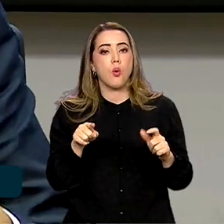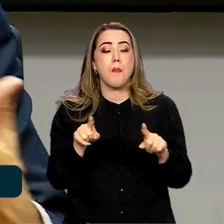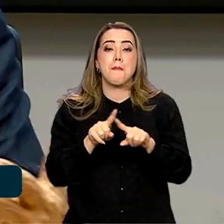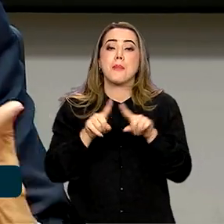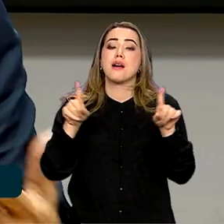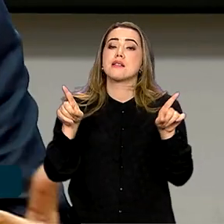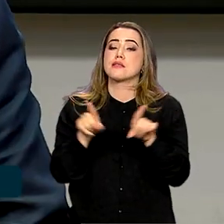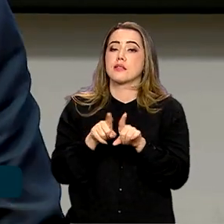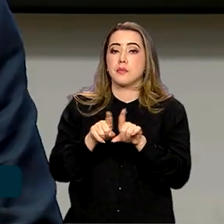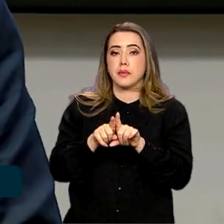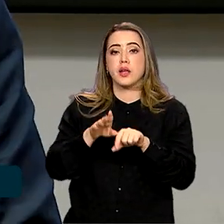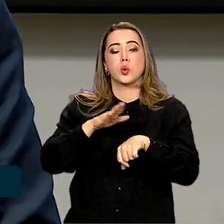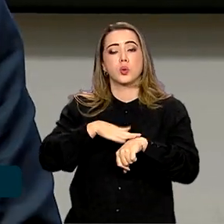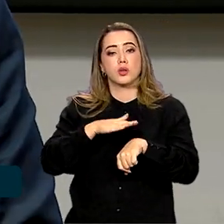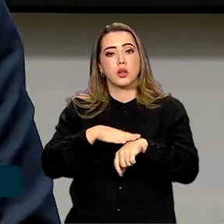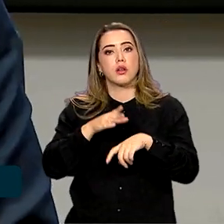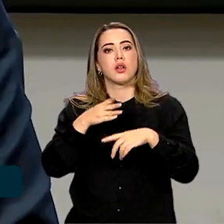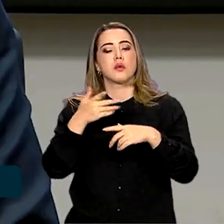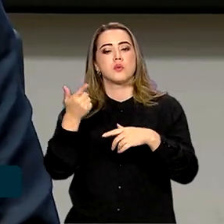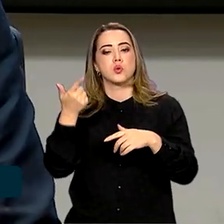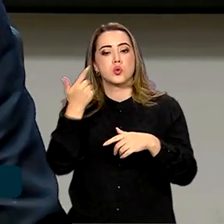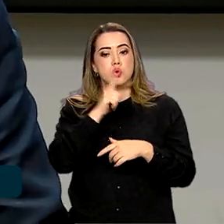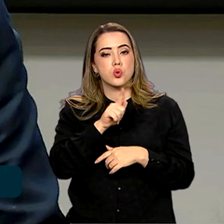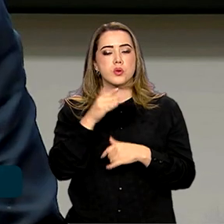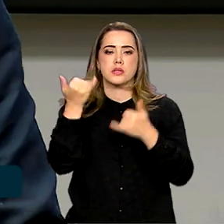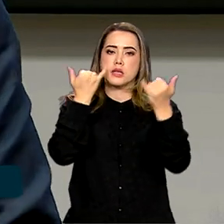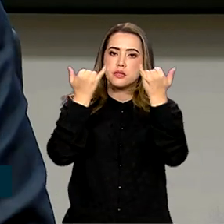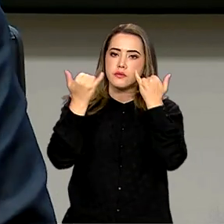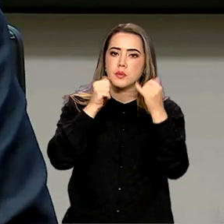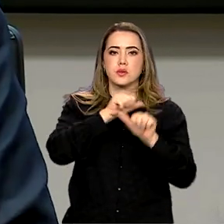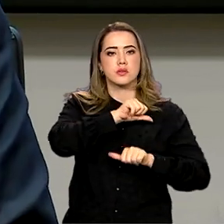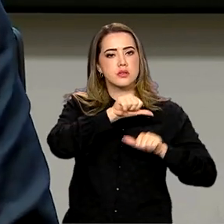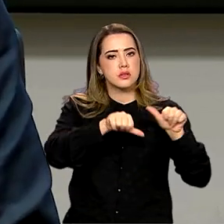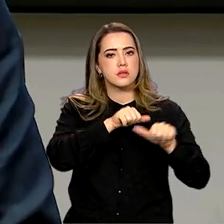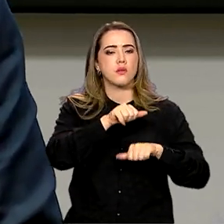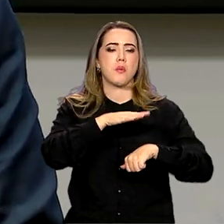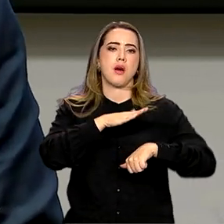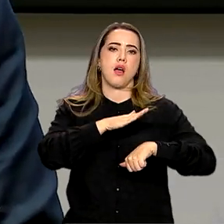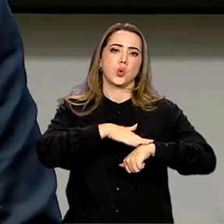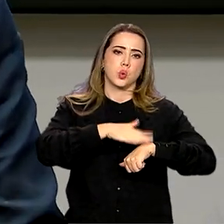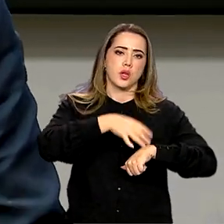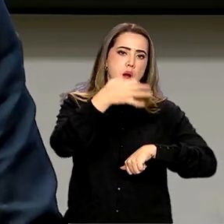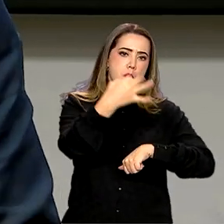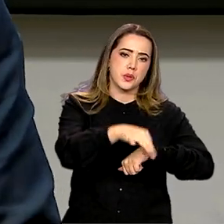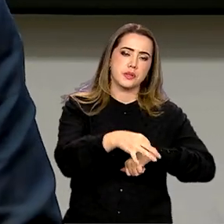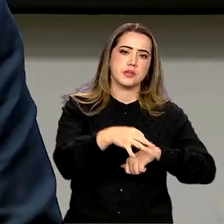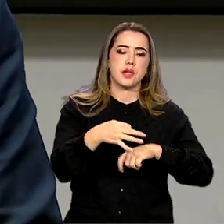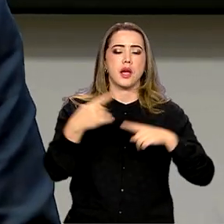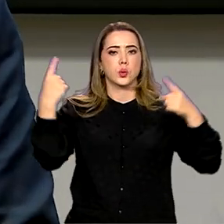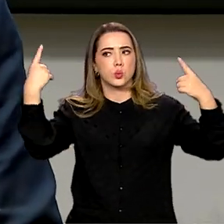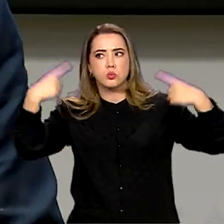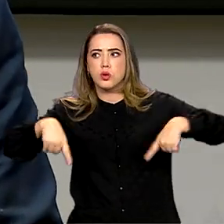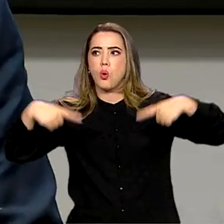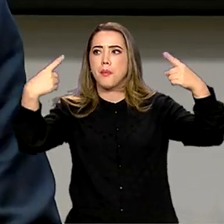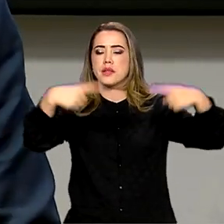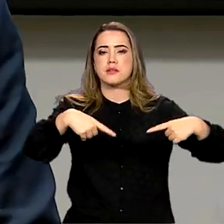capacidade de processar as informações num prazo que seja adequado à competição de uma economia moderna.